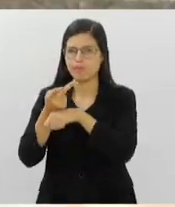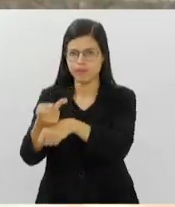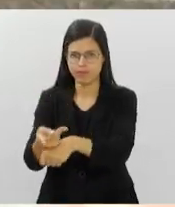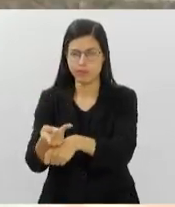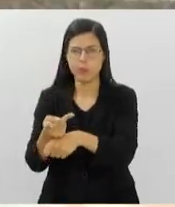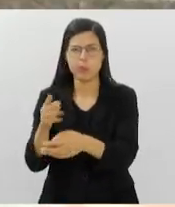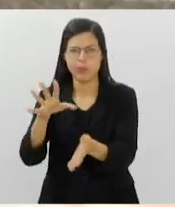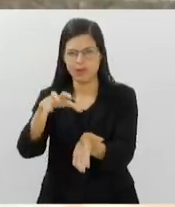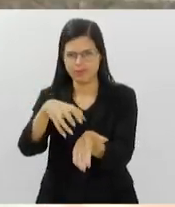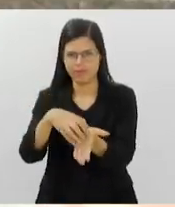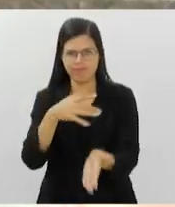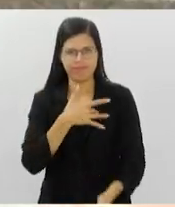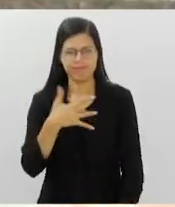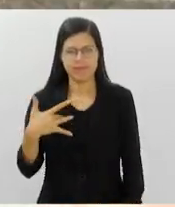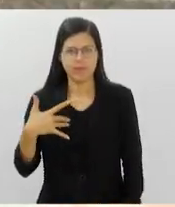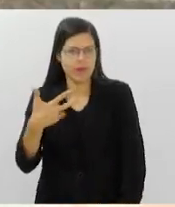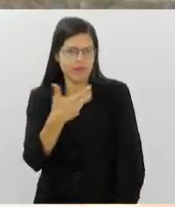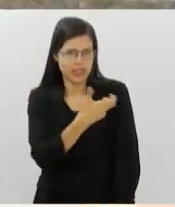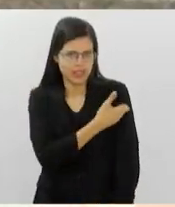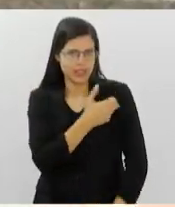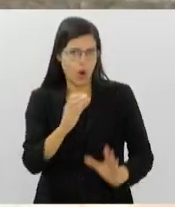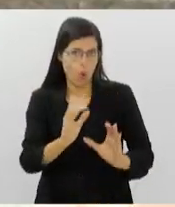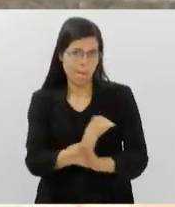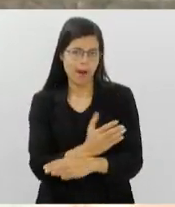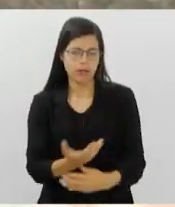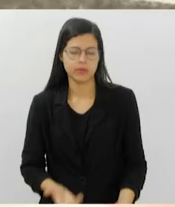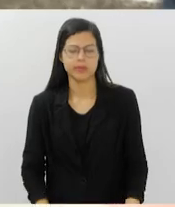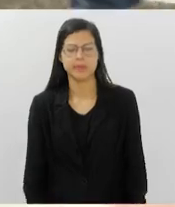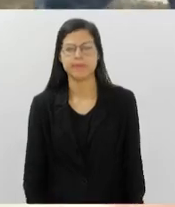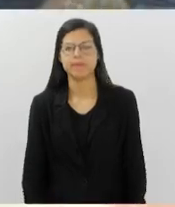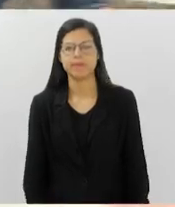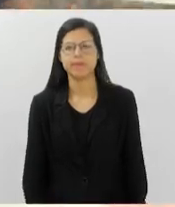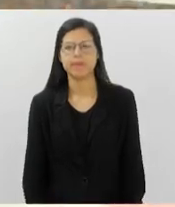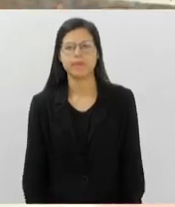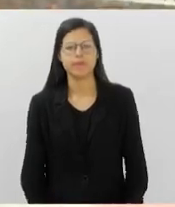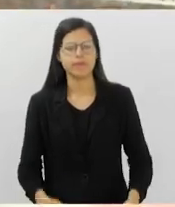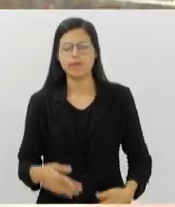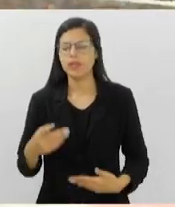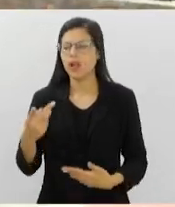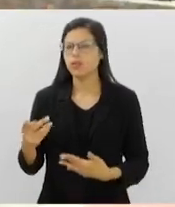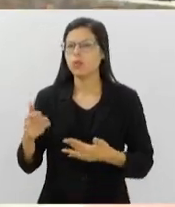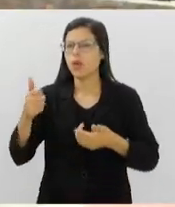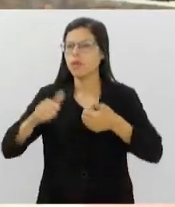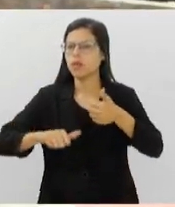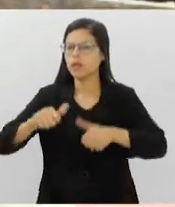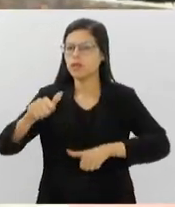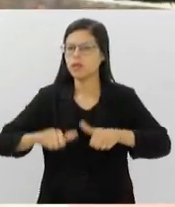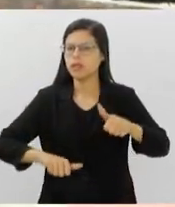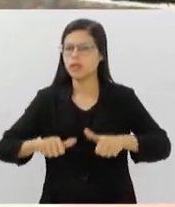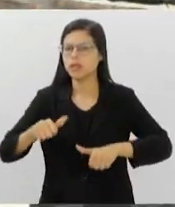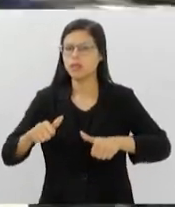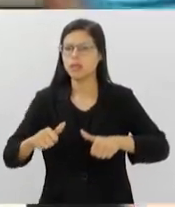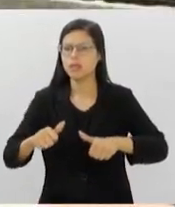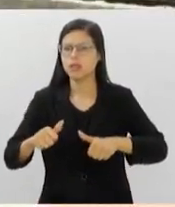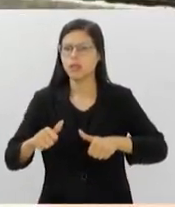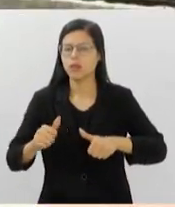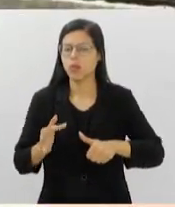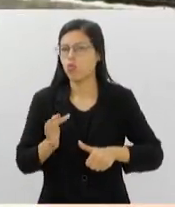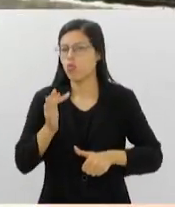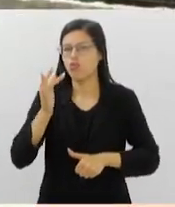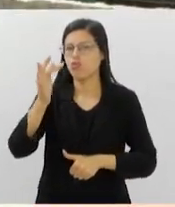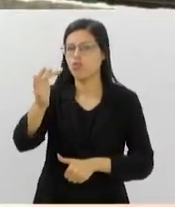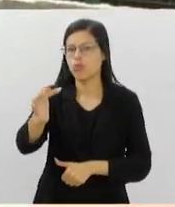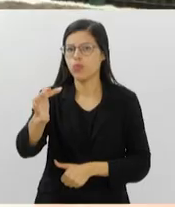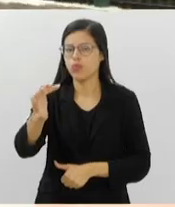para fazer a sua vacinação completa. Na avaliação de vocês, como é que isso vai gerar para o futuro das